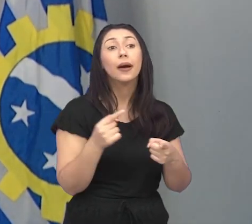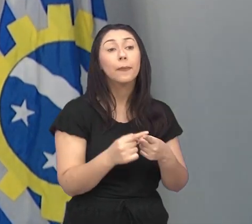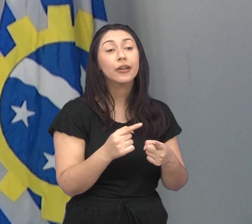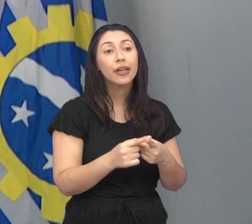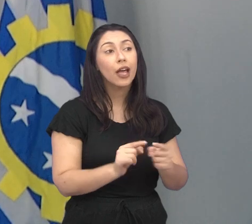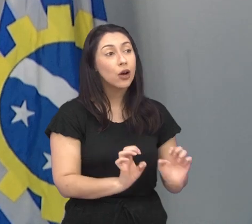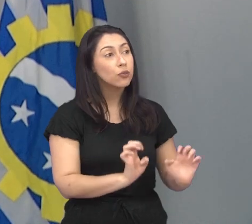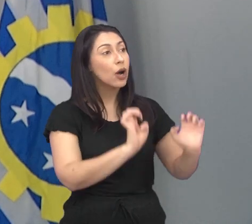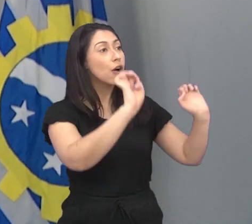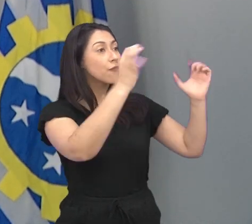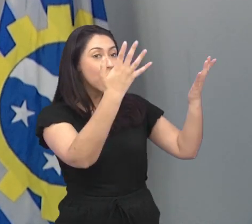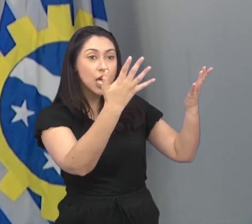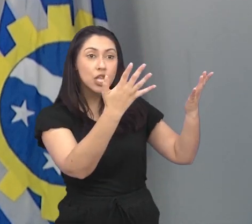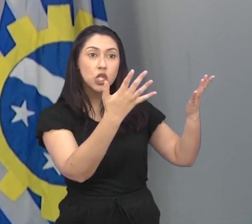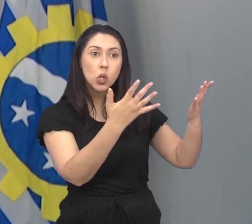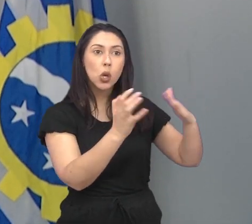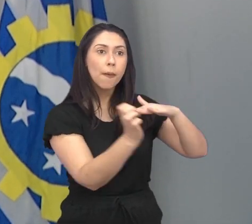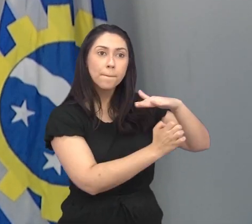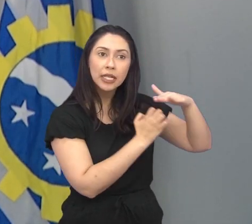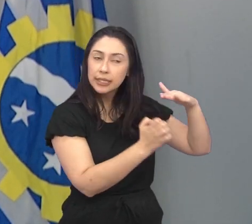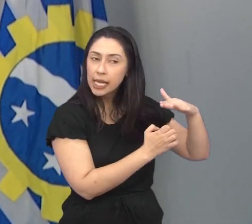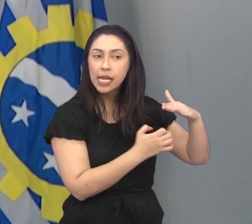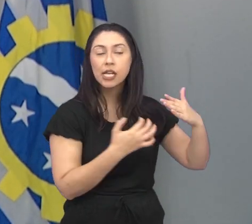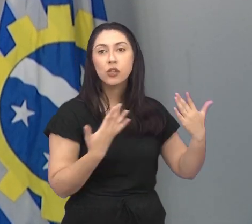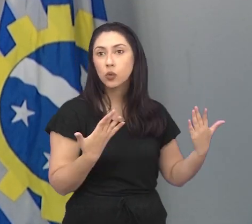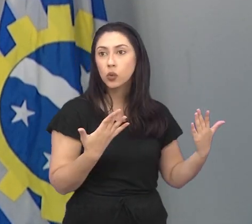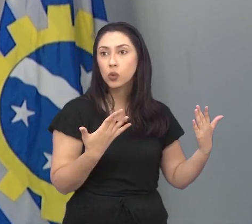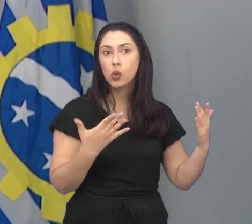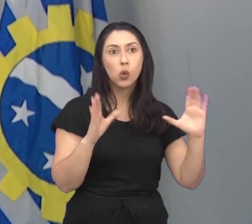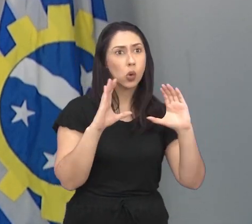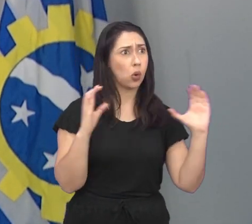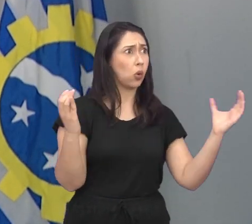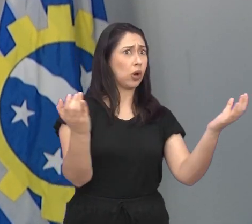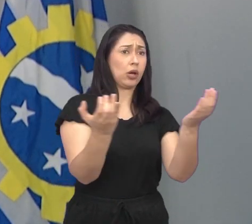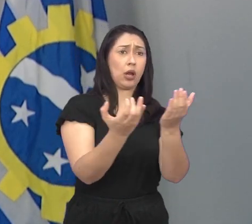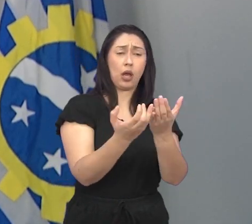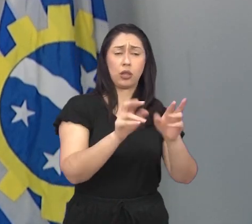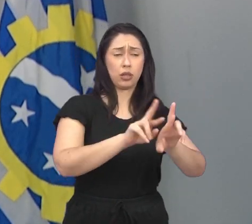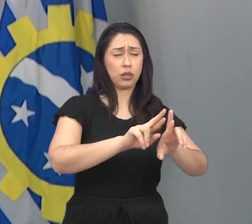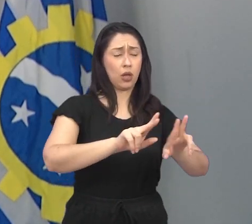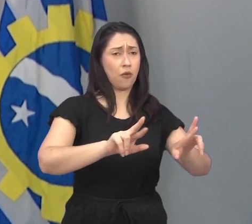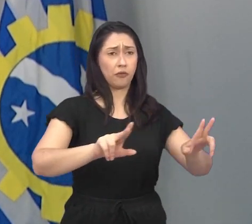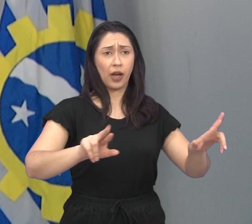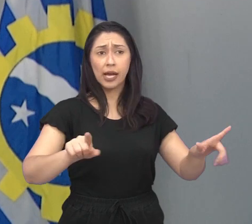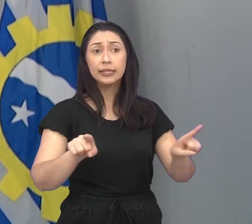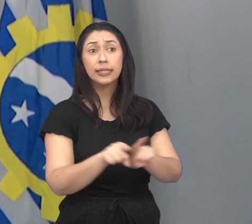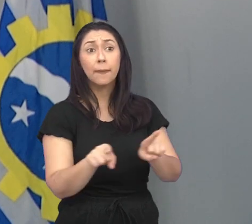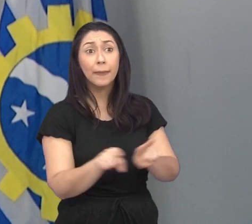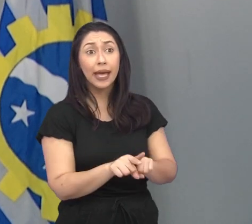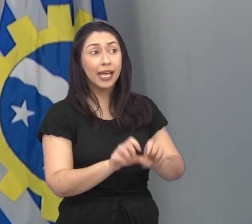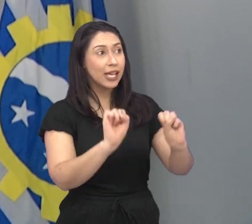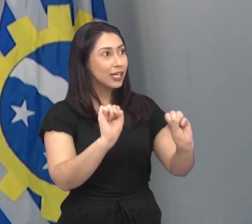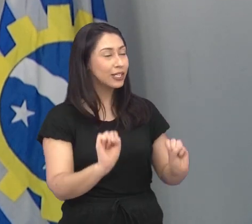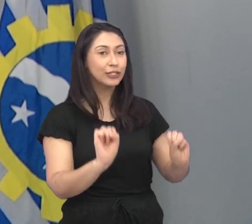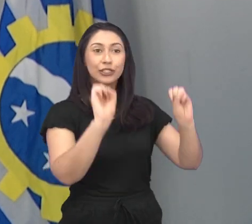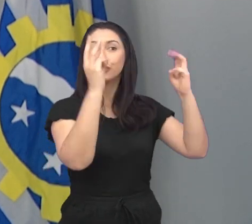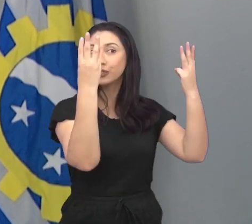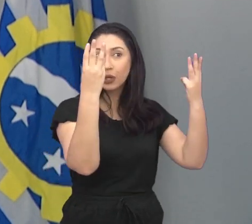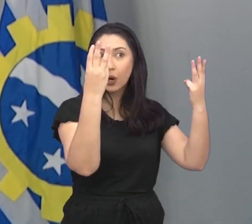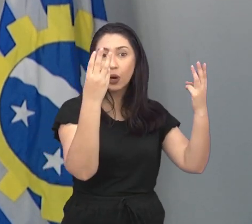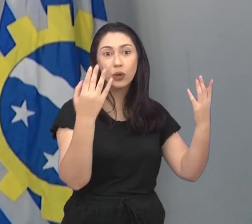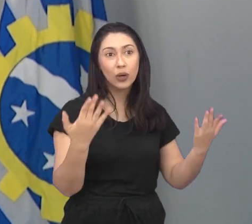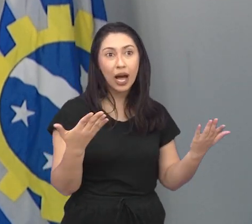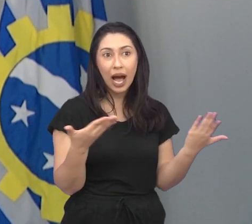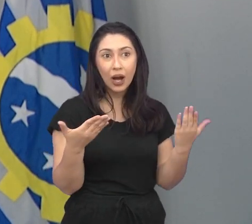cresce? Porque você tem um circuito de eventos corporativos, feiras, congressos. Você tem a questão dos culturais, dos